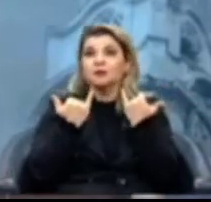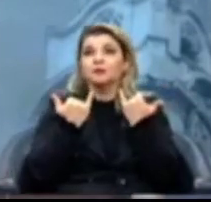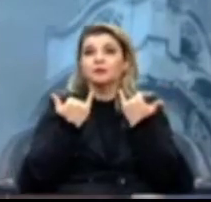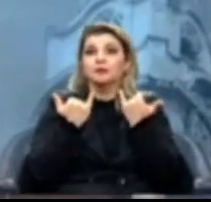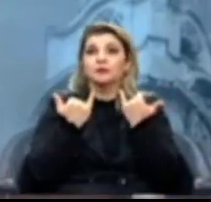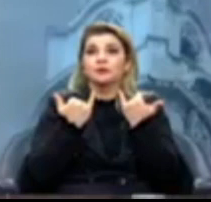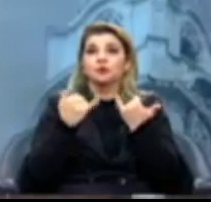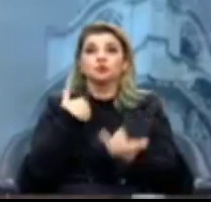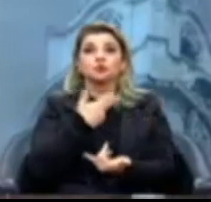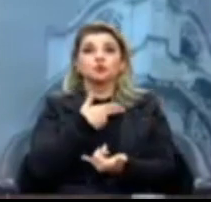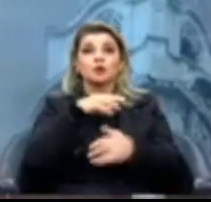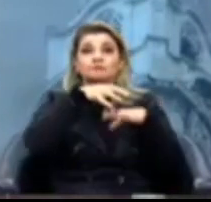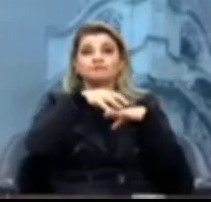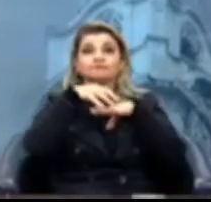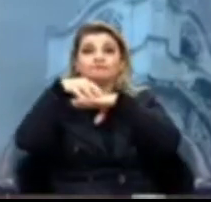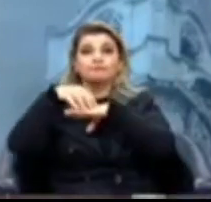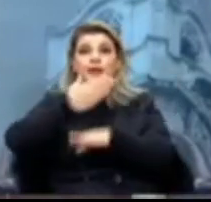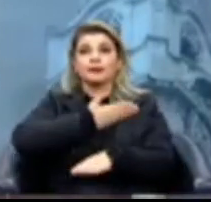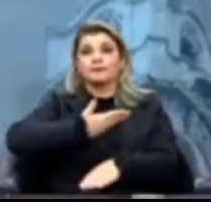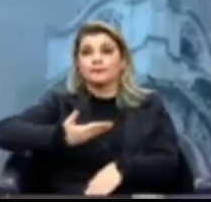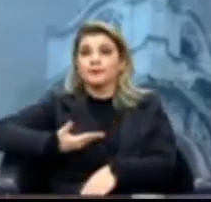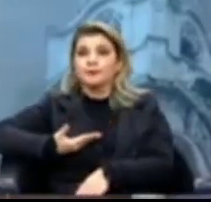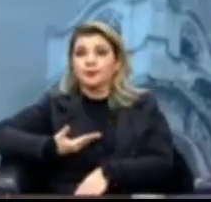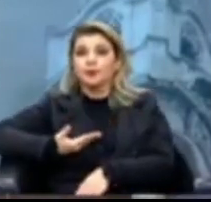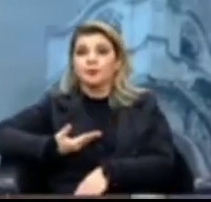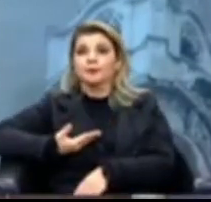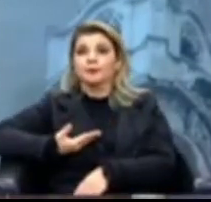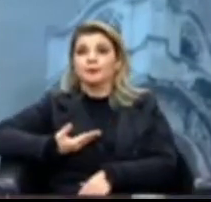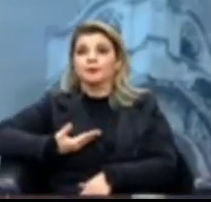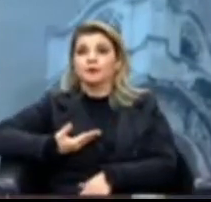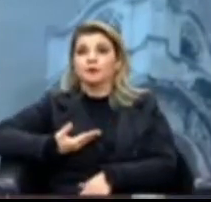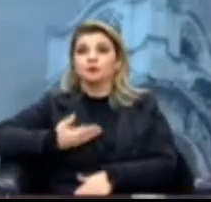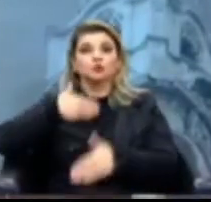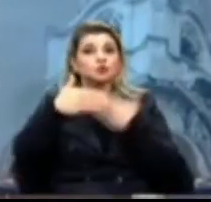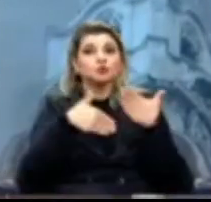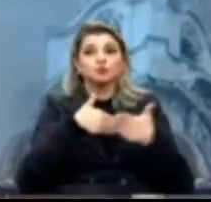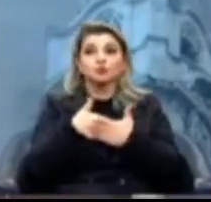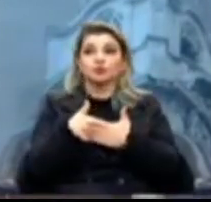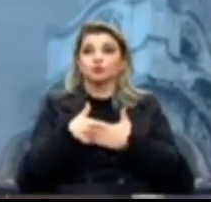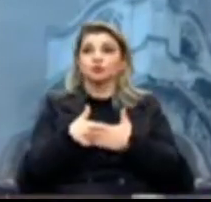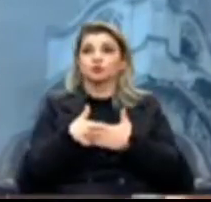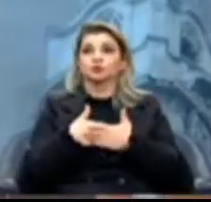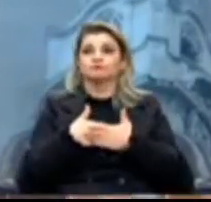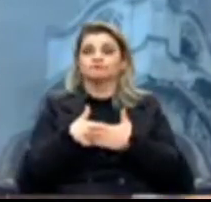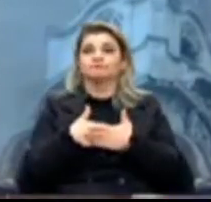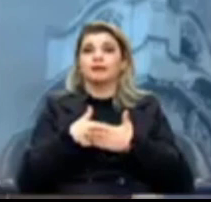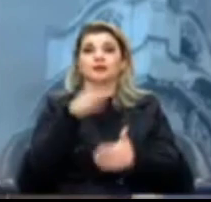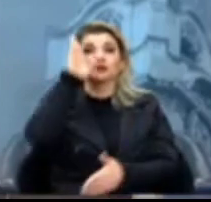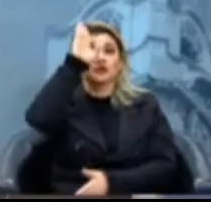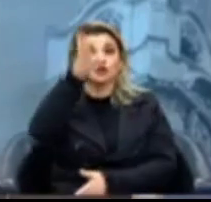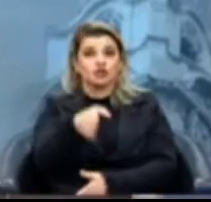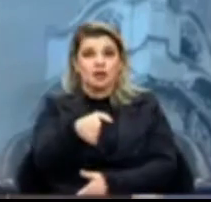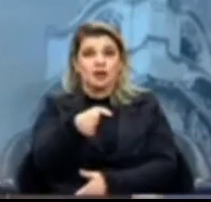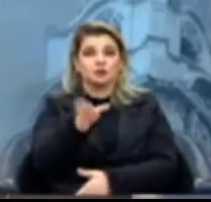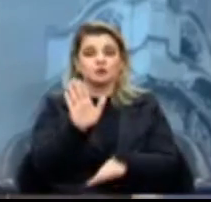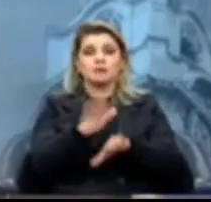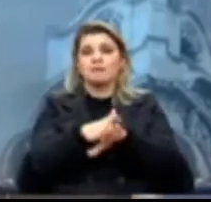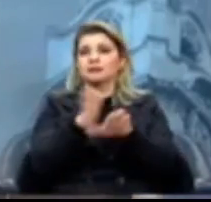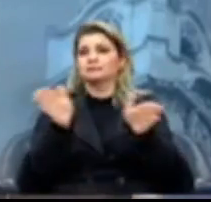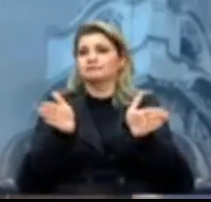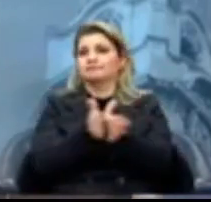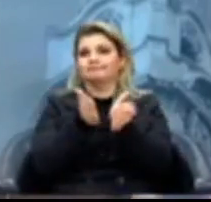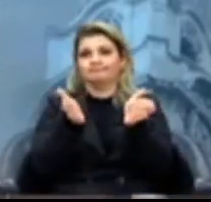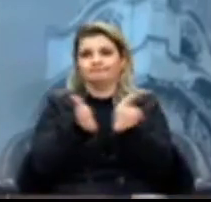do nosso transporte público, tudo isso atinge diretamente aqueles que mais precisam,